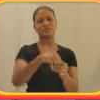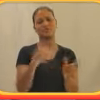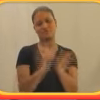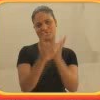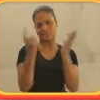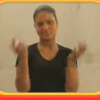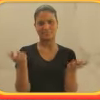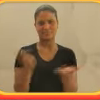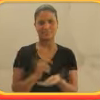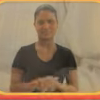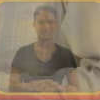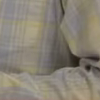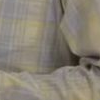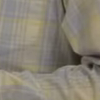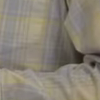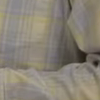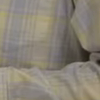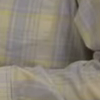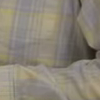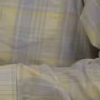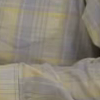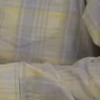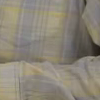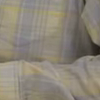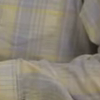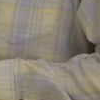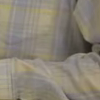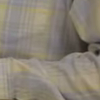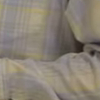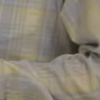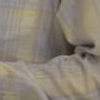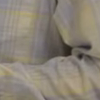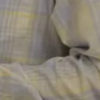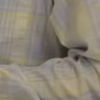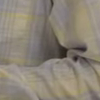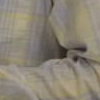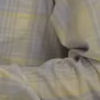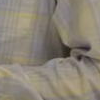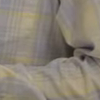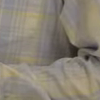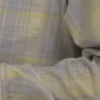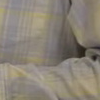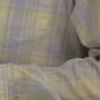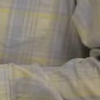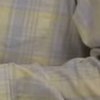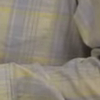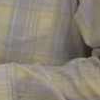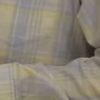alguma maneira, dentro da Folha. Jairo, à frente do computador, com o telefone no ouvido.